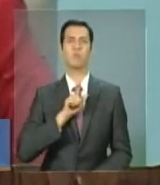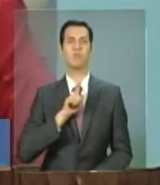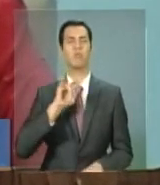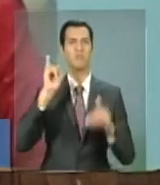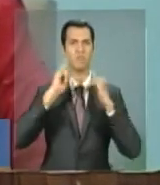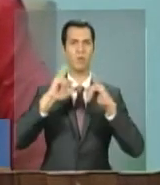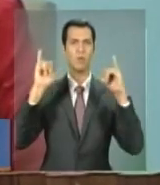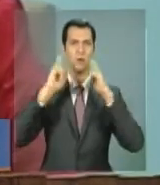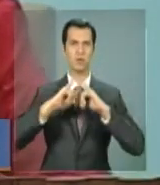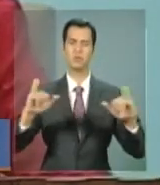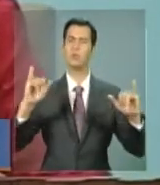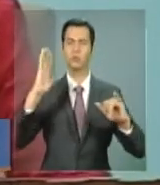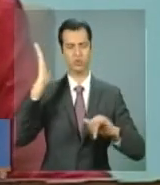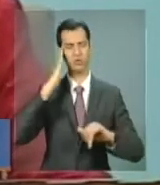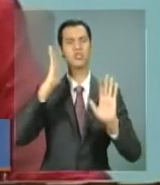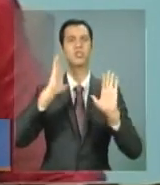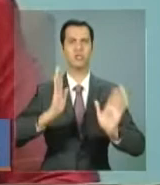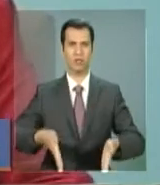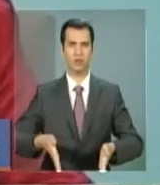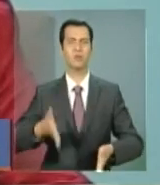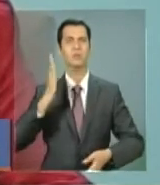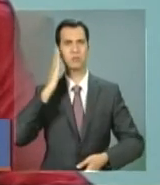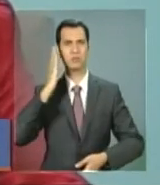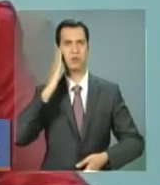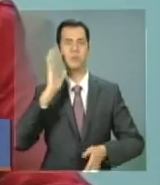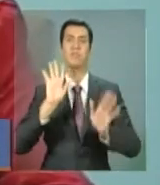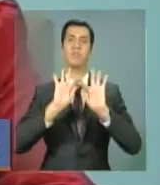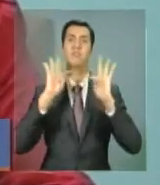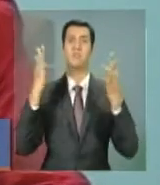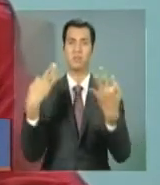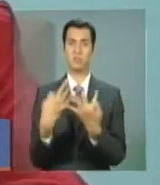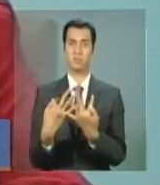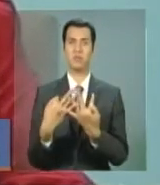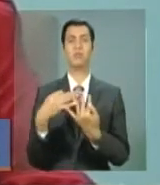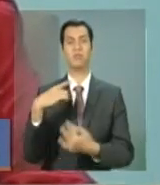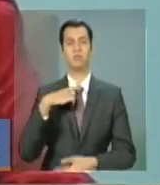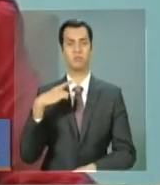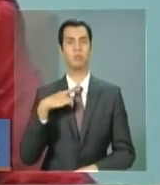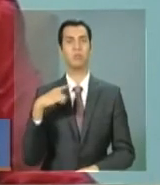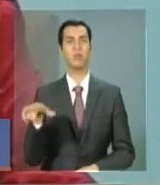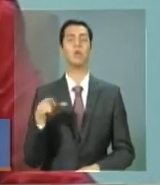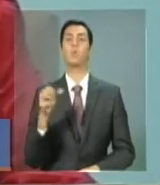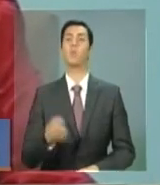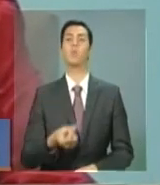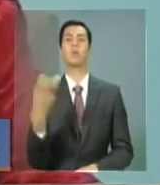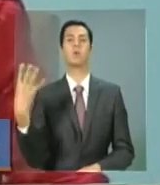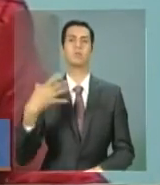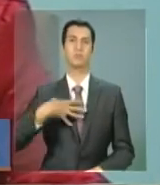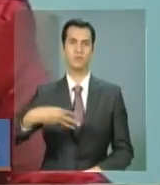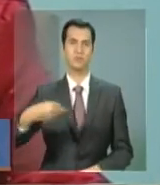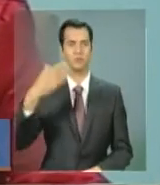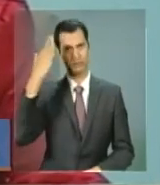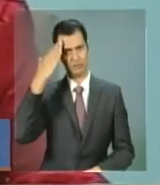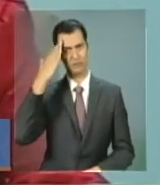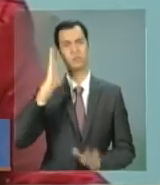já na base de dados, já entre as famílias beneficiárias, nós sabemos que, com essa